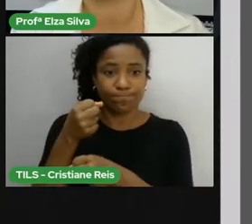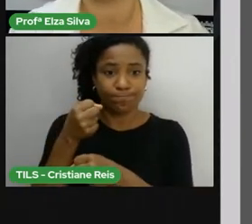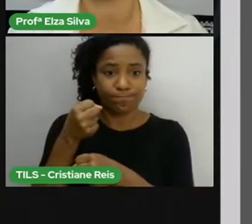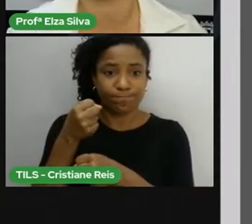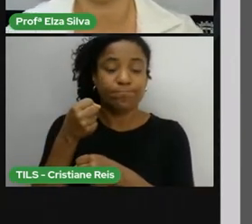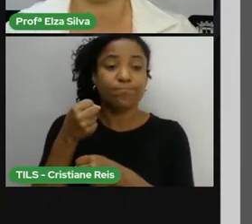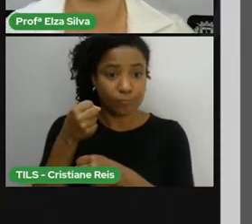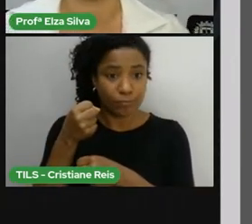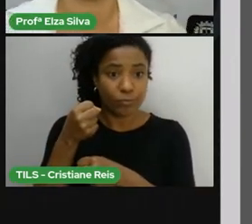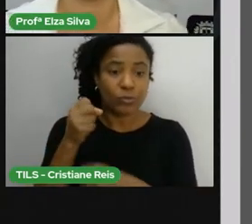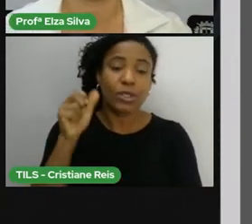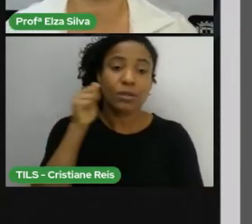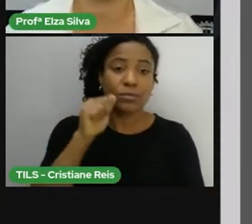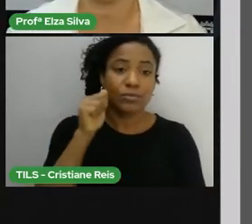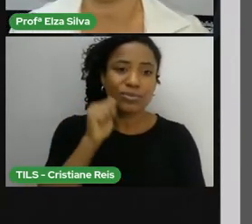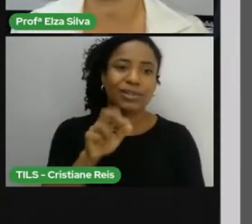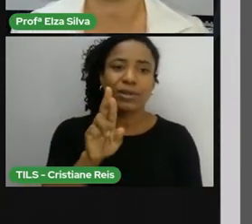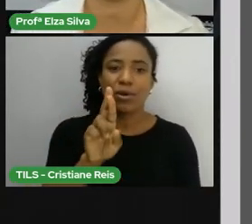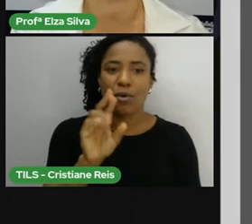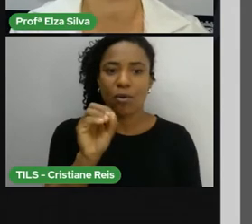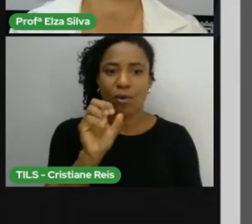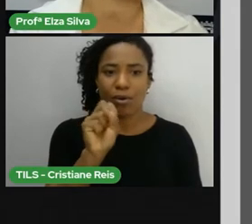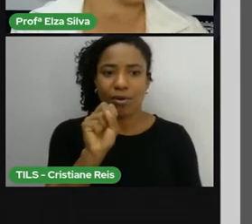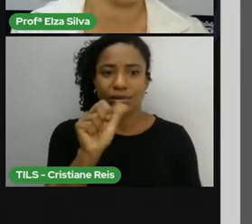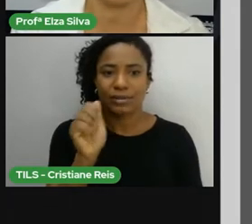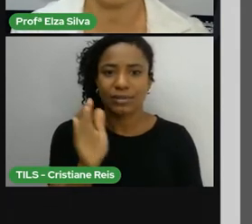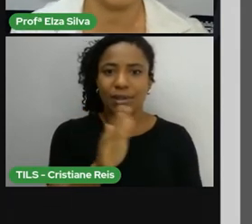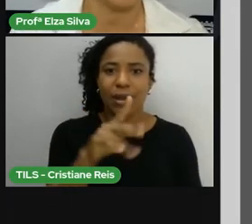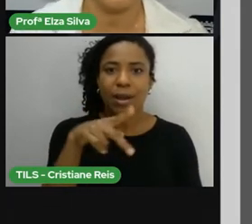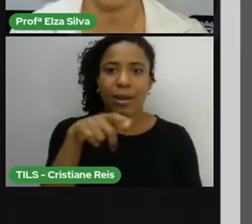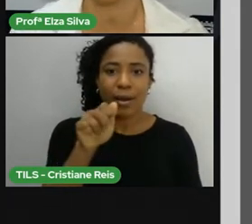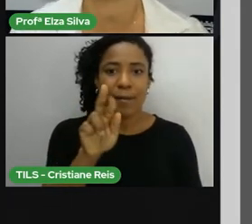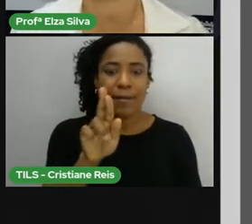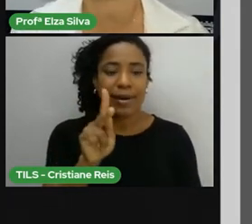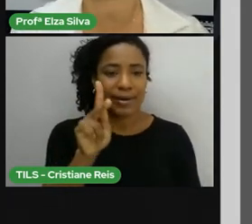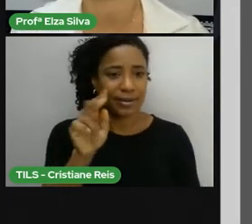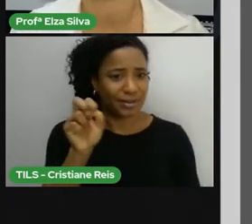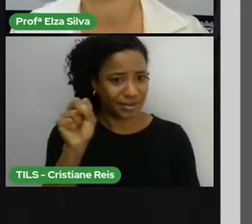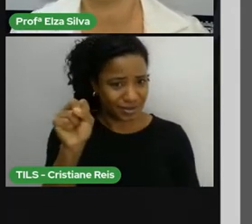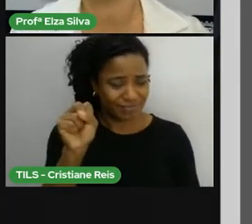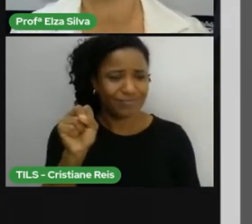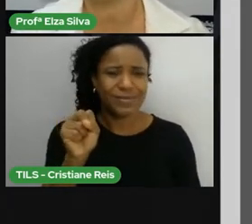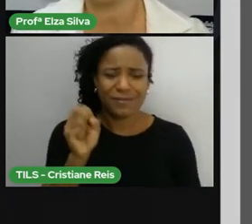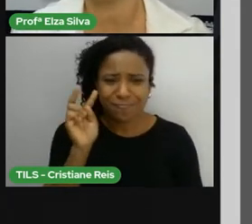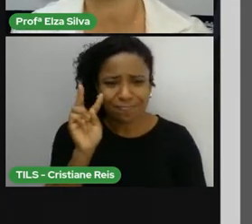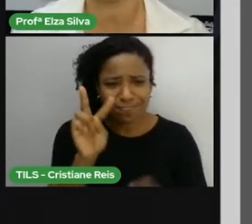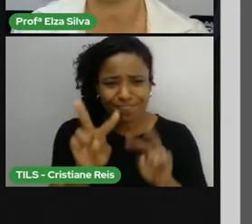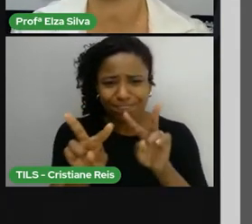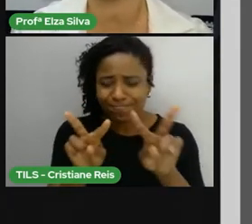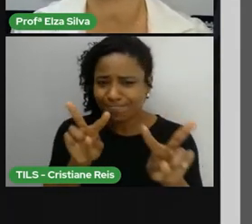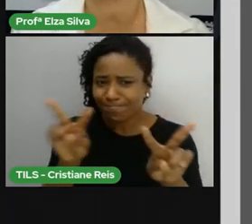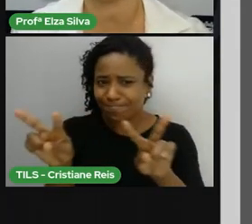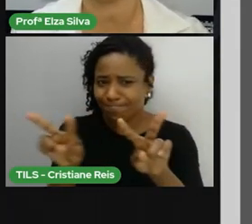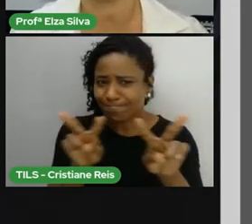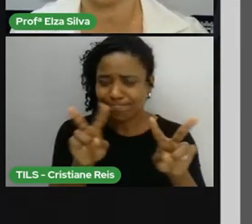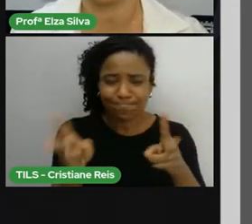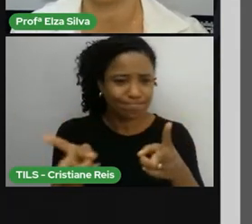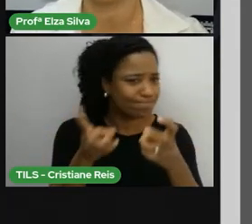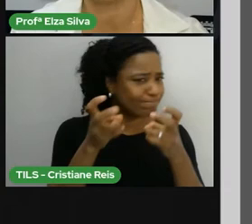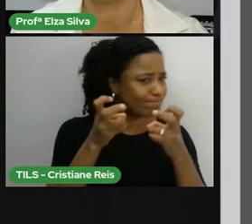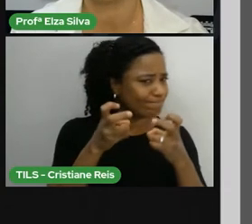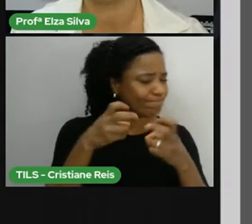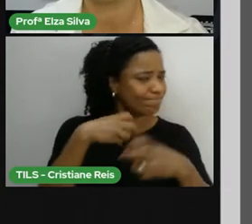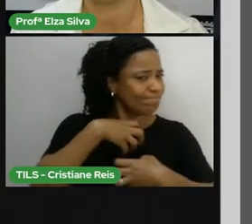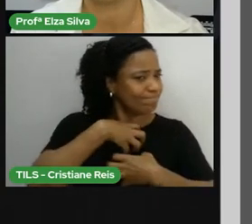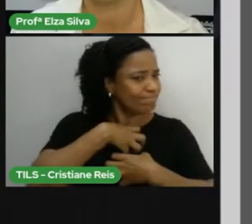ela, Rosa Parkes, já tinha passado por experiências muito ruins dentro do ônibus na cidade onde ela vivia.